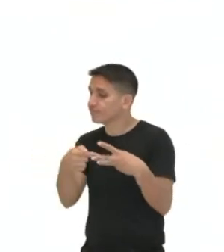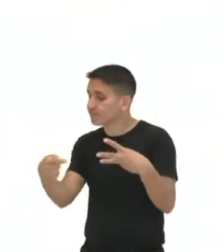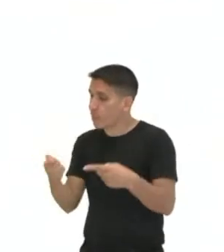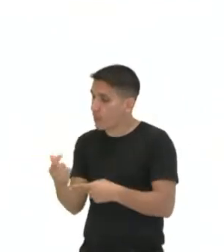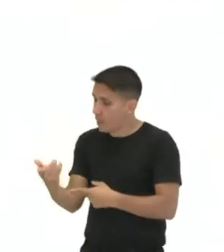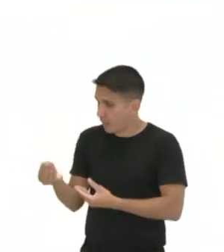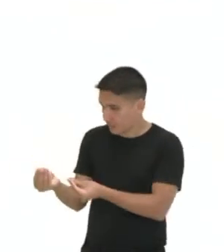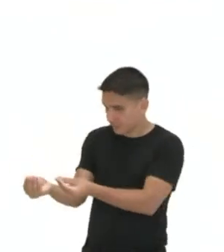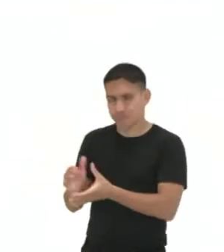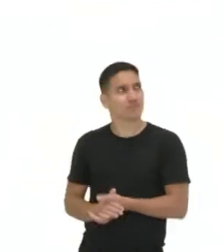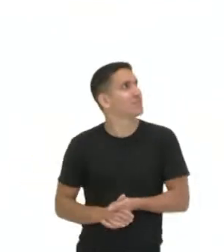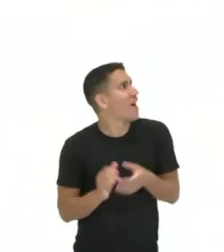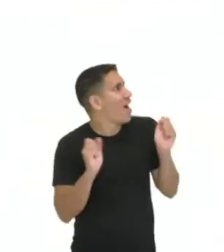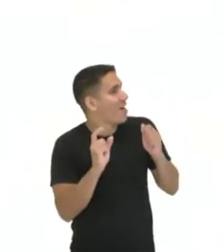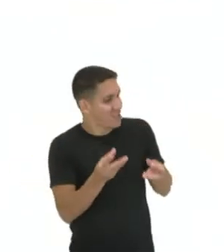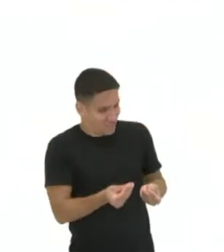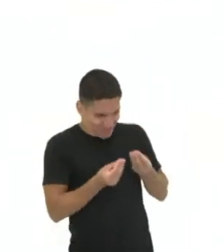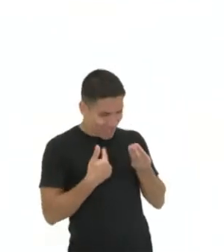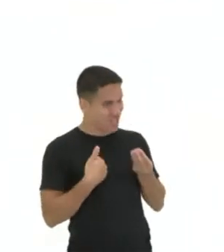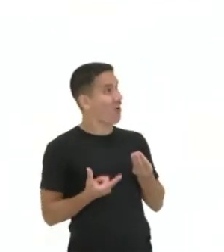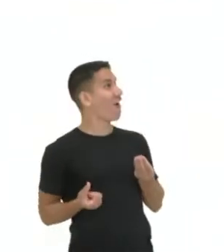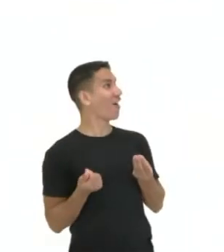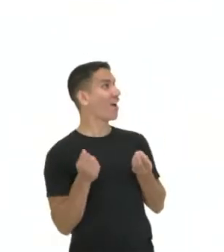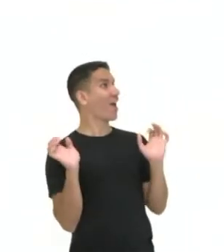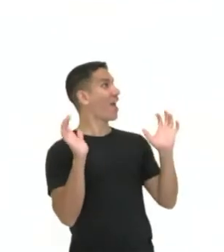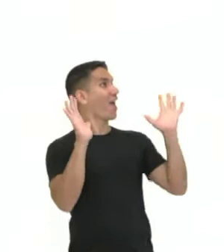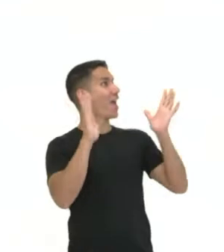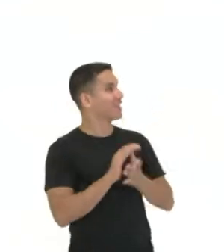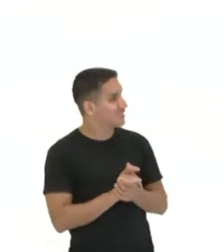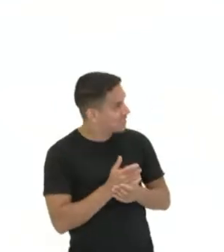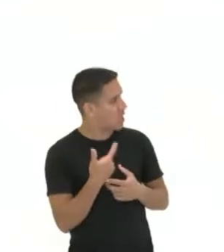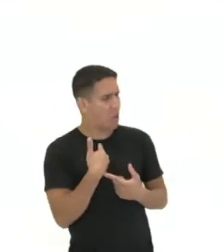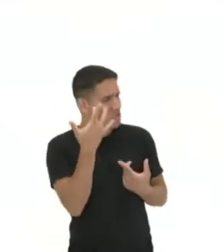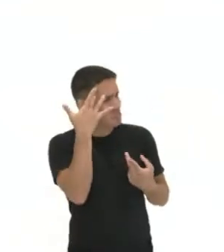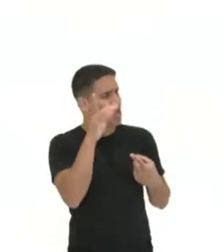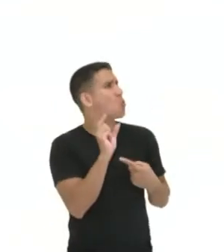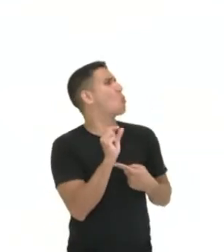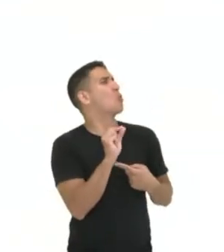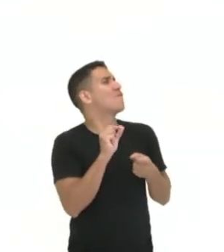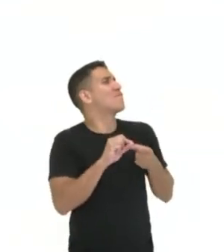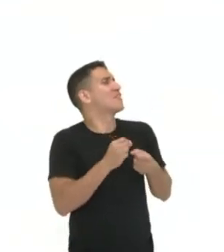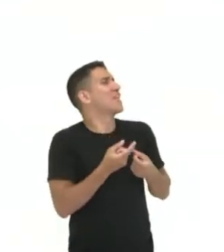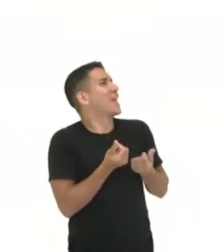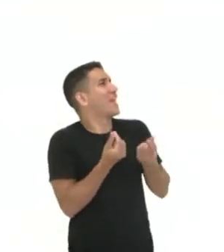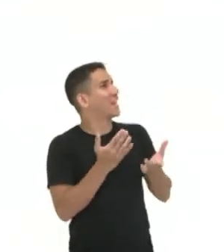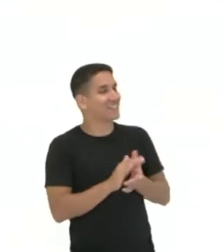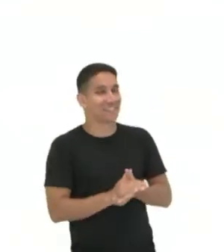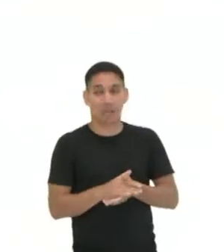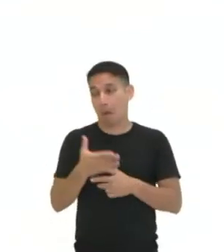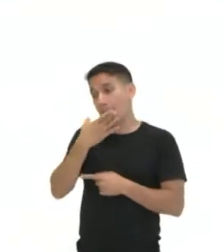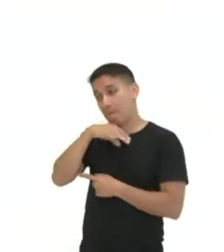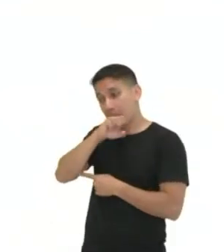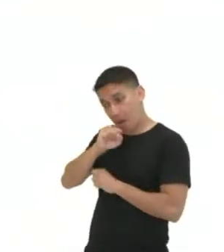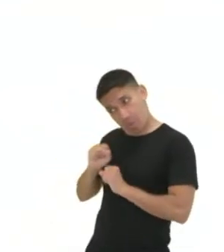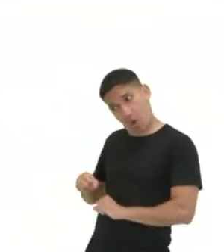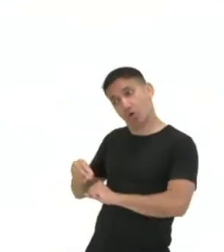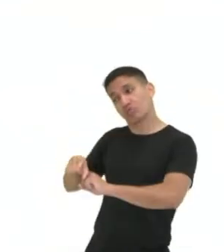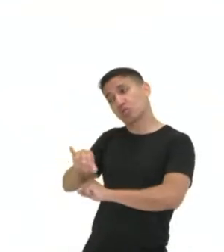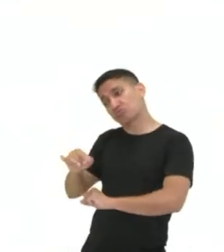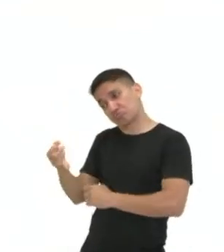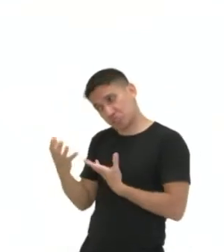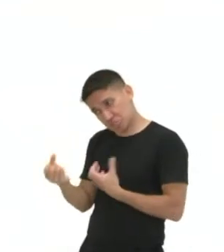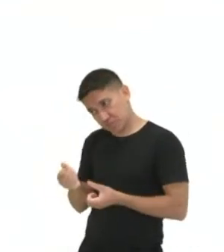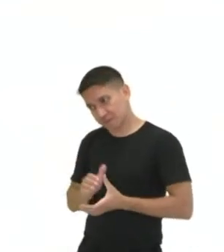responde, eba, tô rica, não sei nem o que vou fazer com tudo isso. O pai diz, posso te dar algumas